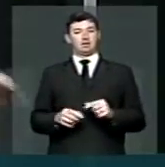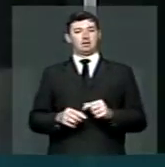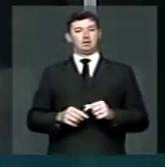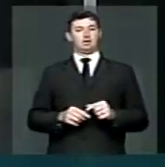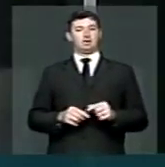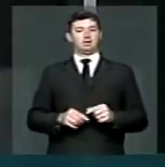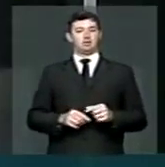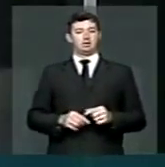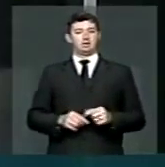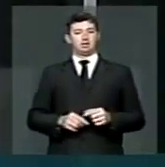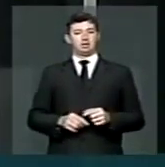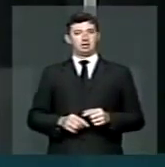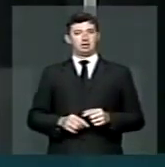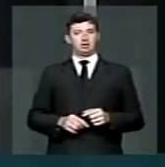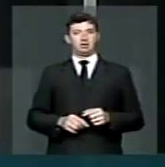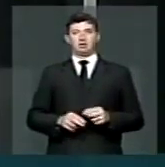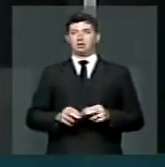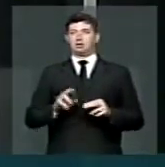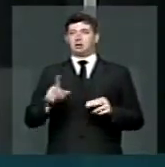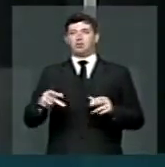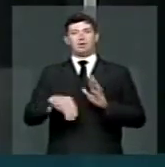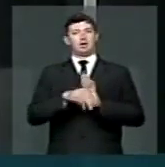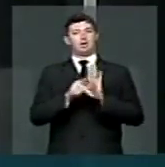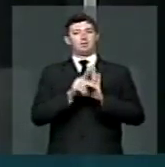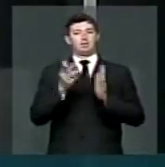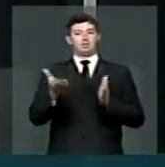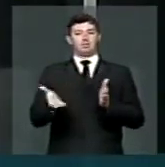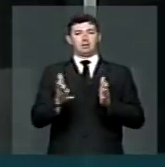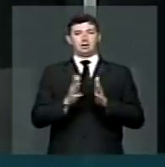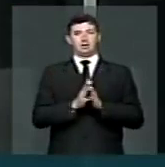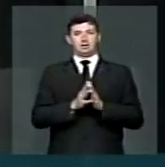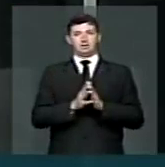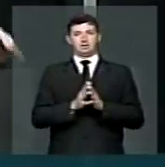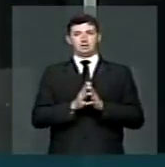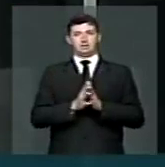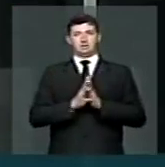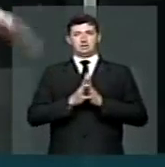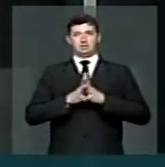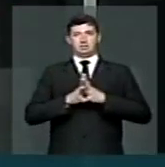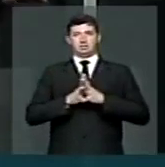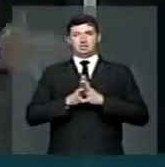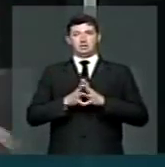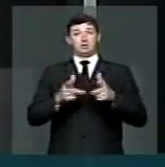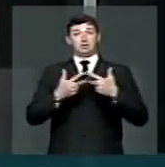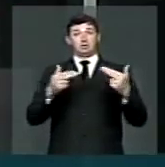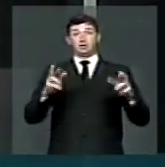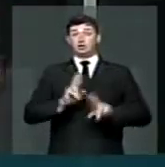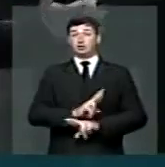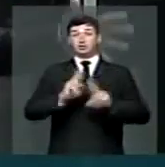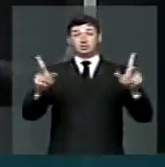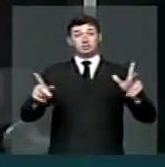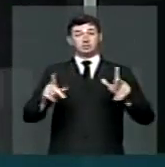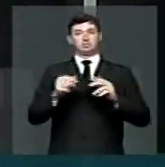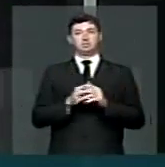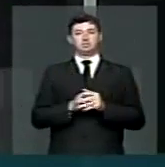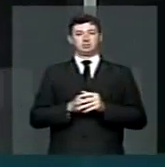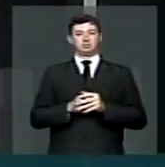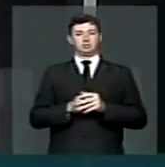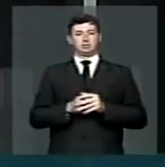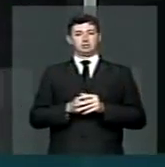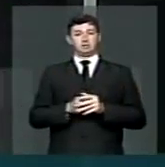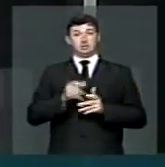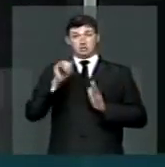deveria ser objeto da MP, que é um assunto totalmente diferente. O relator, por ser de